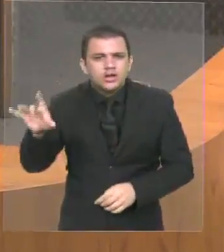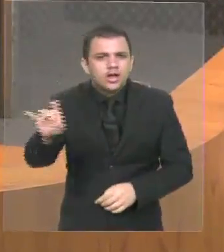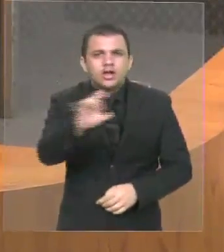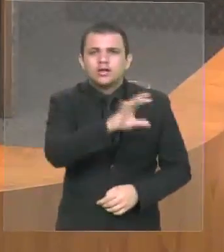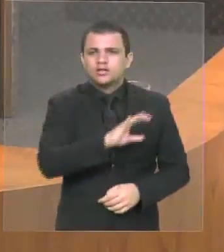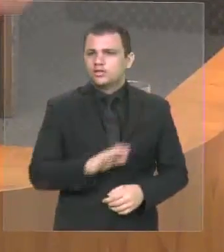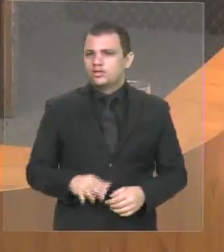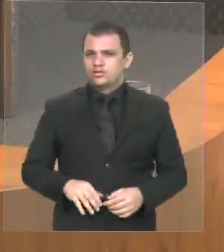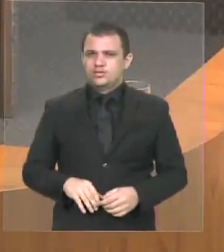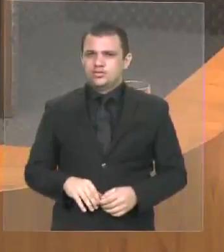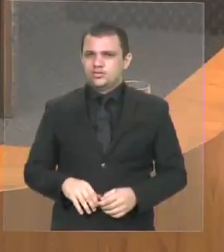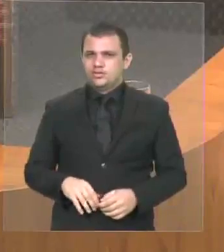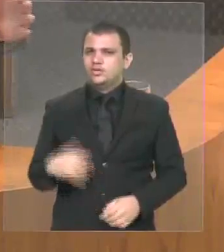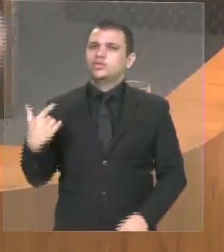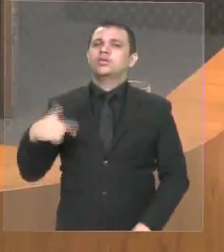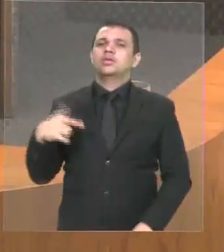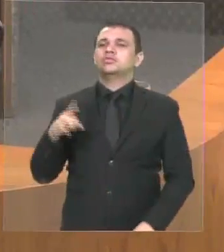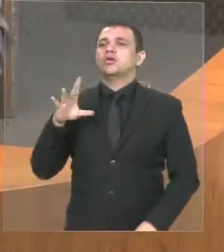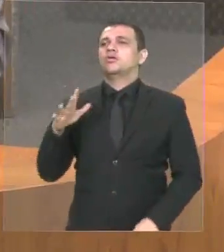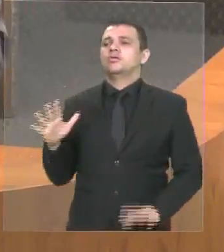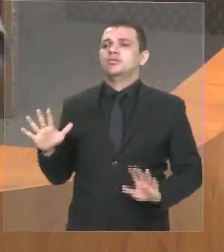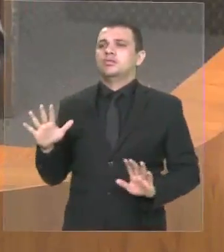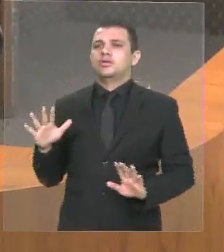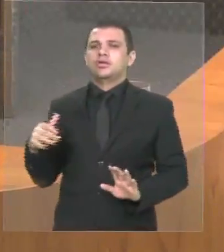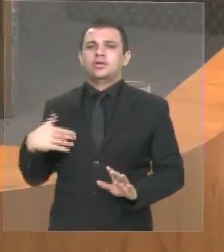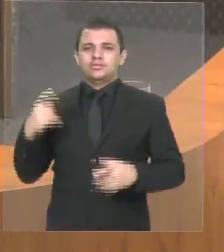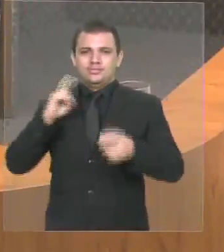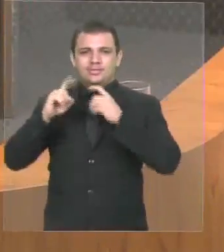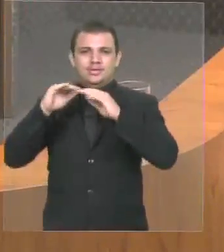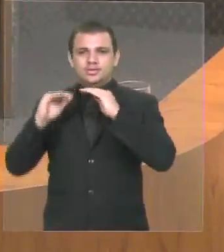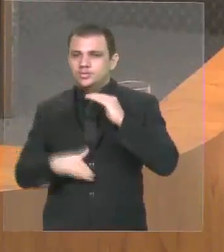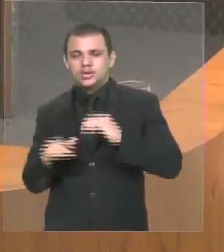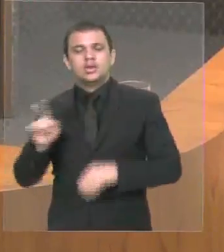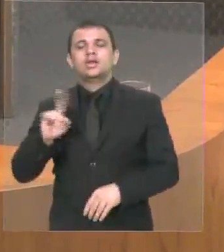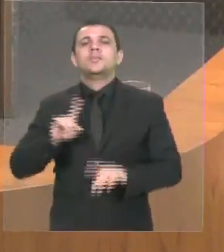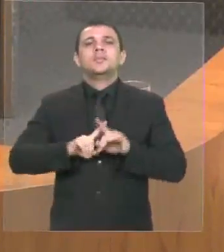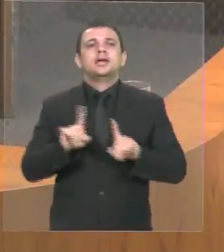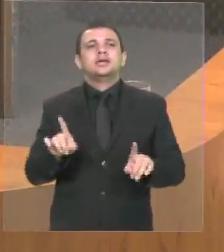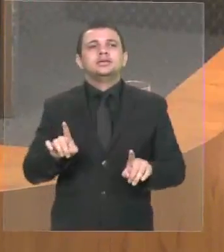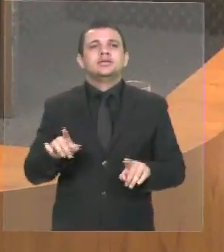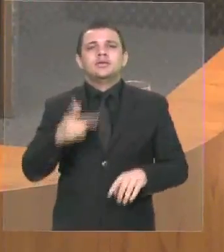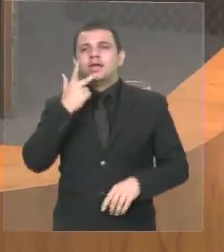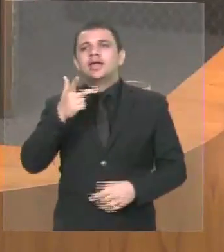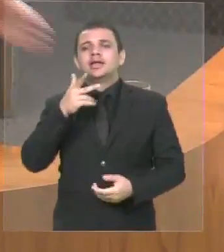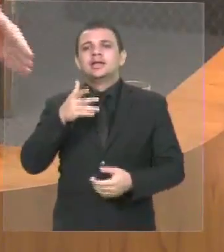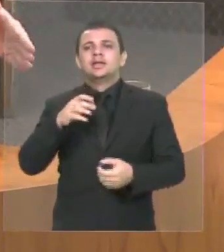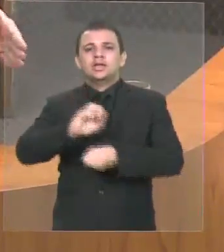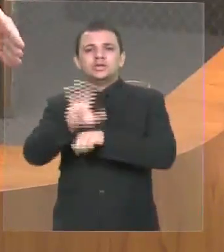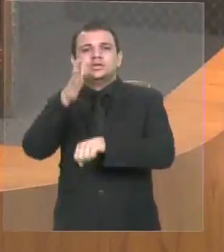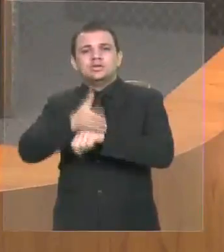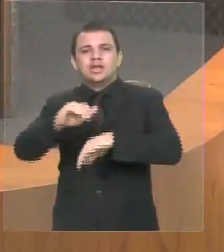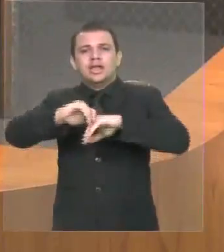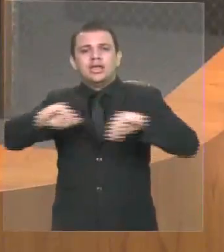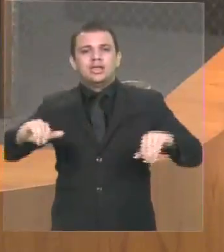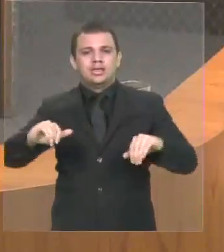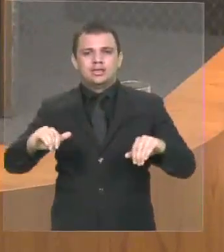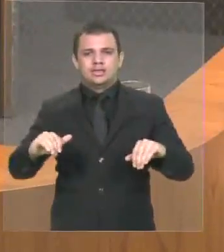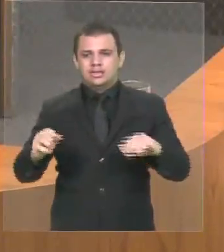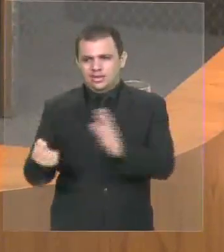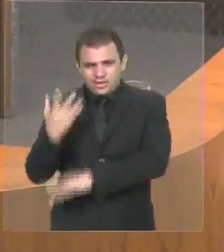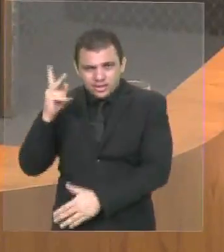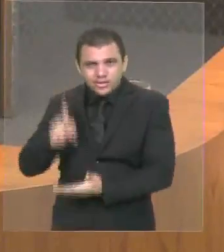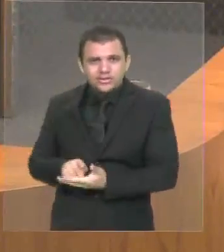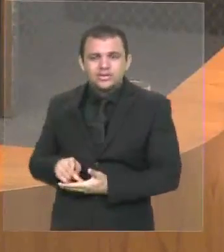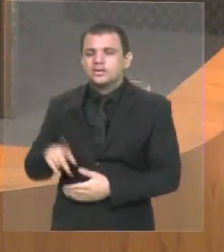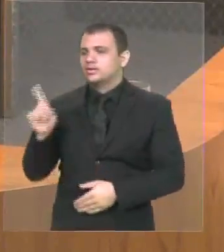usar um termo menor, porque eu não quero diminuir o debate. Mas criar a universidade, dividir a universidade, porque não está criando a universidade, está dividindo a